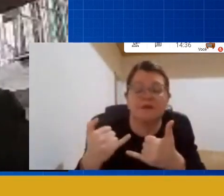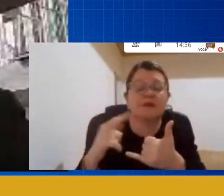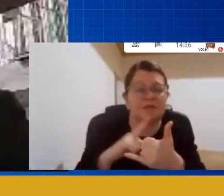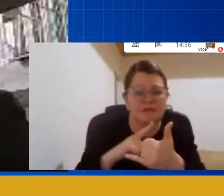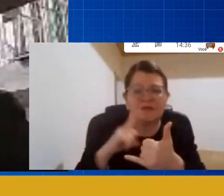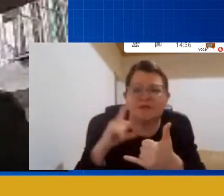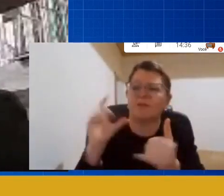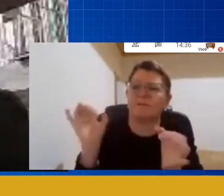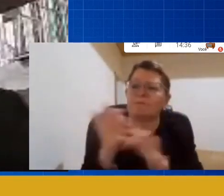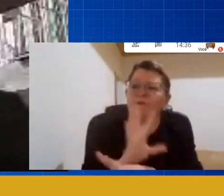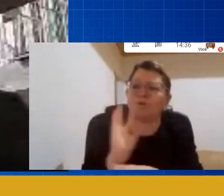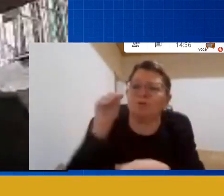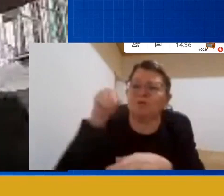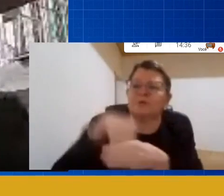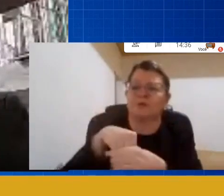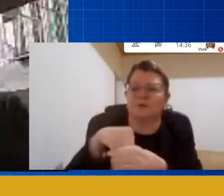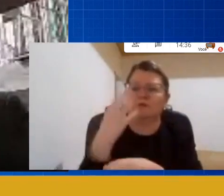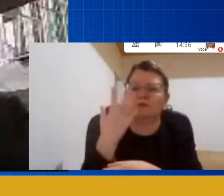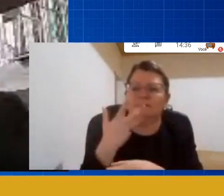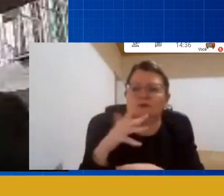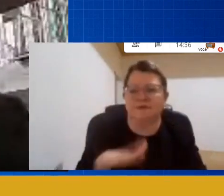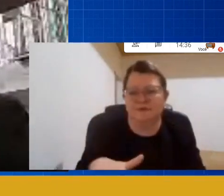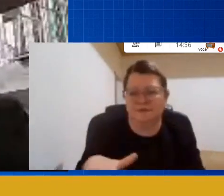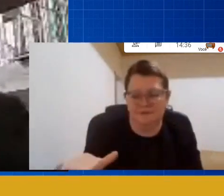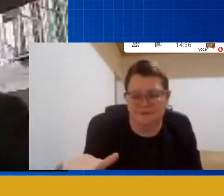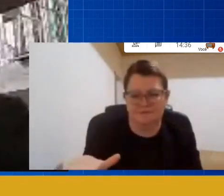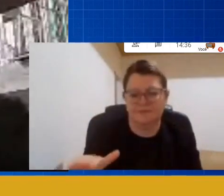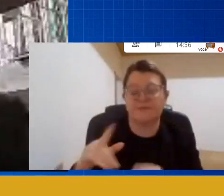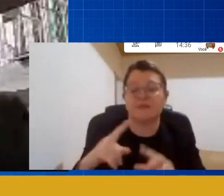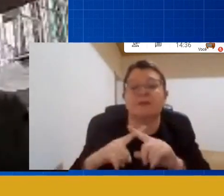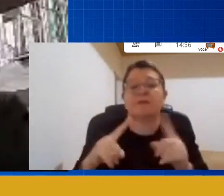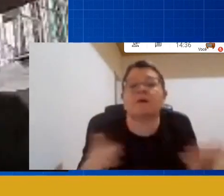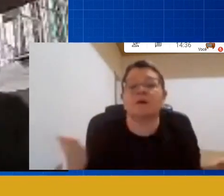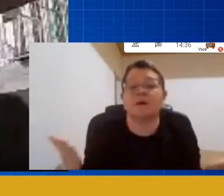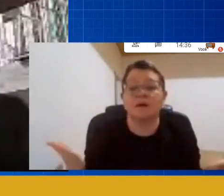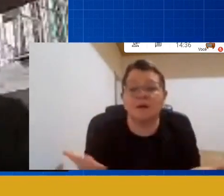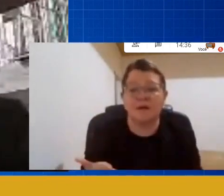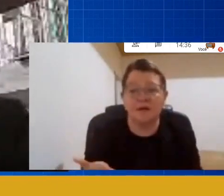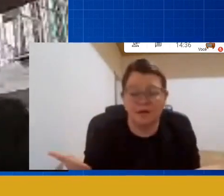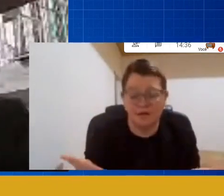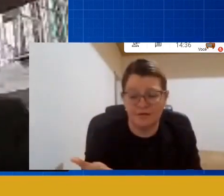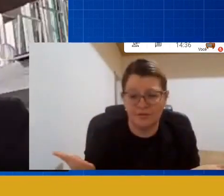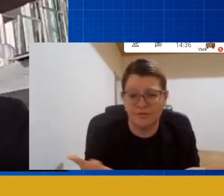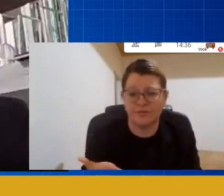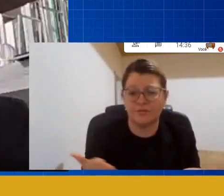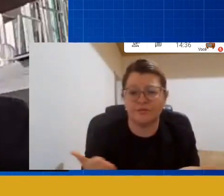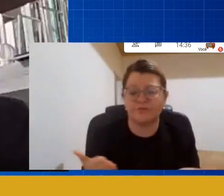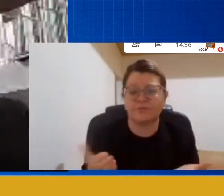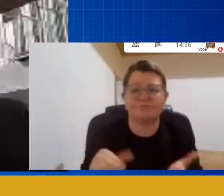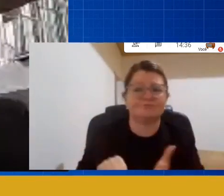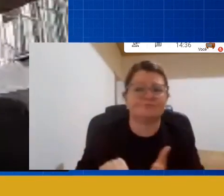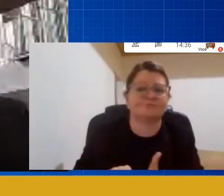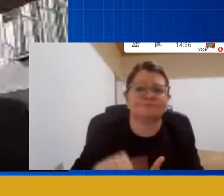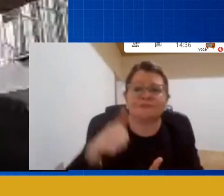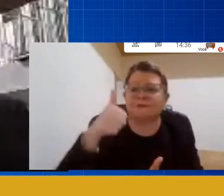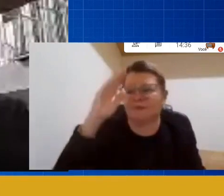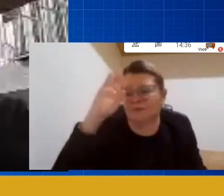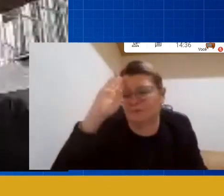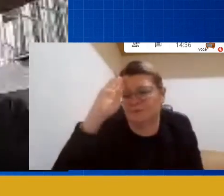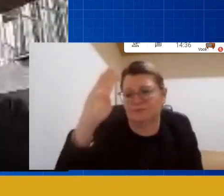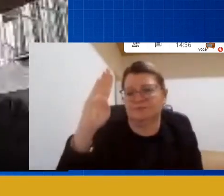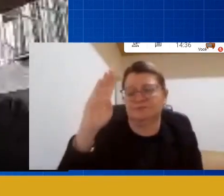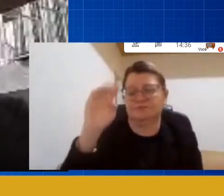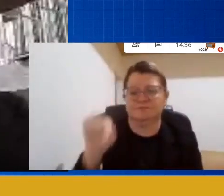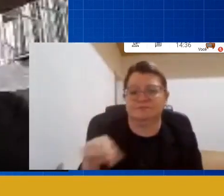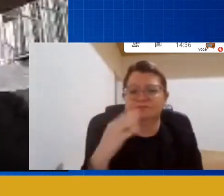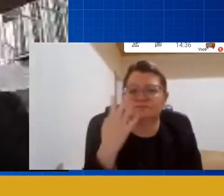mas que acima de tudo é nesse momento que ela está vivenciando o primordial o principal